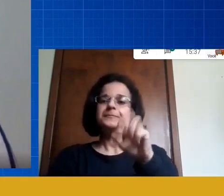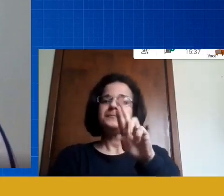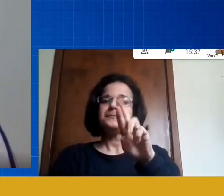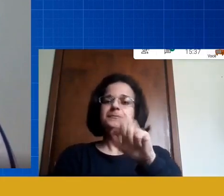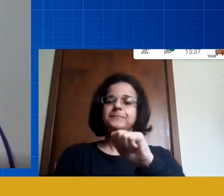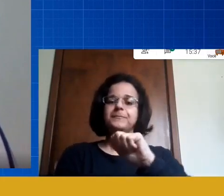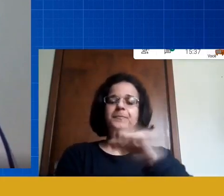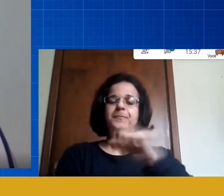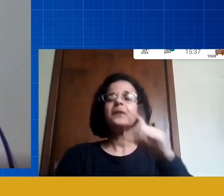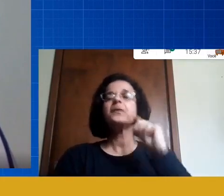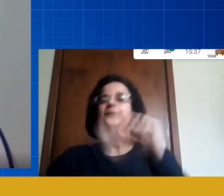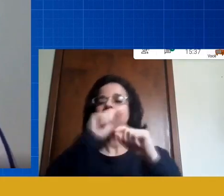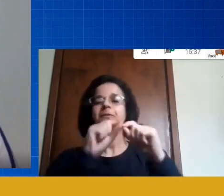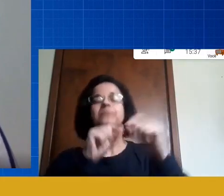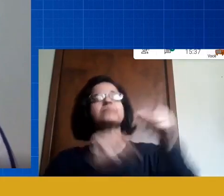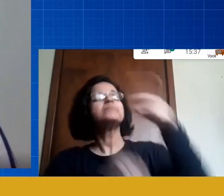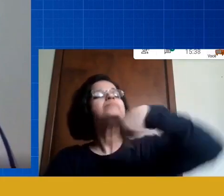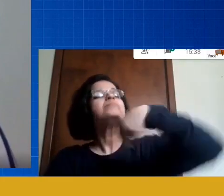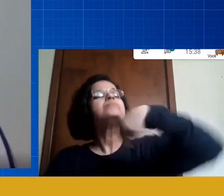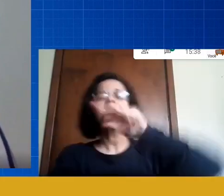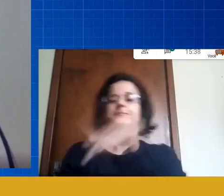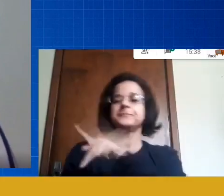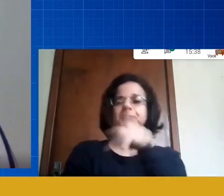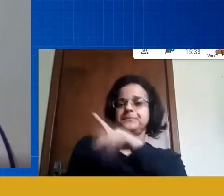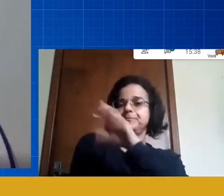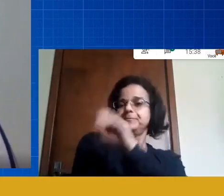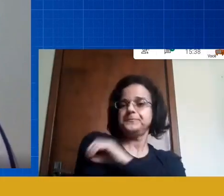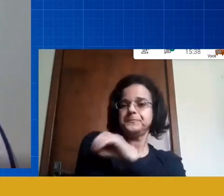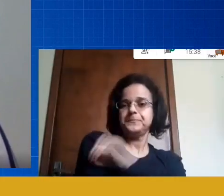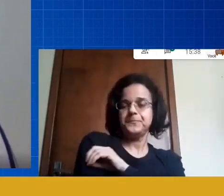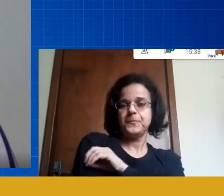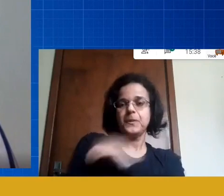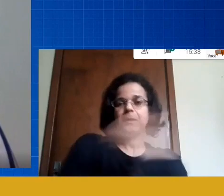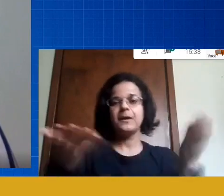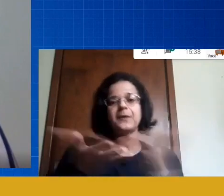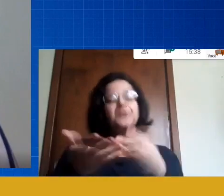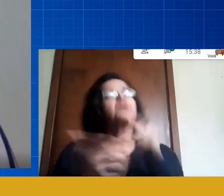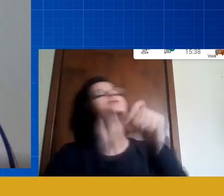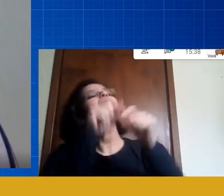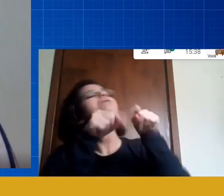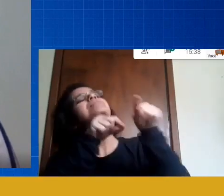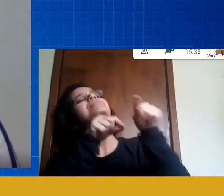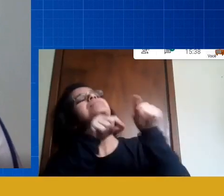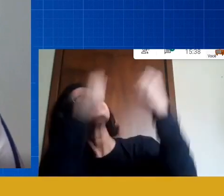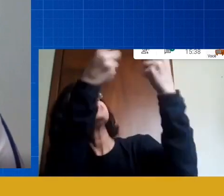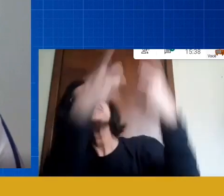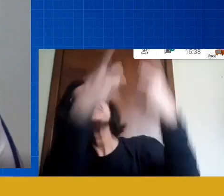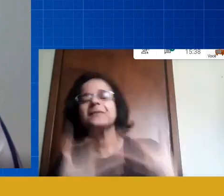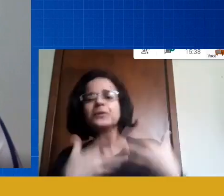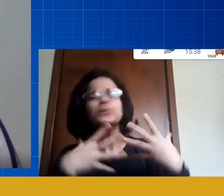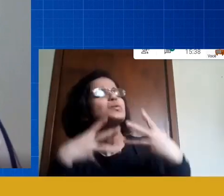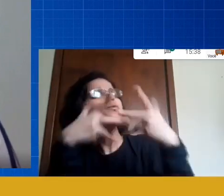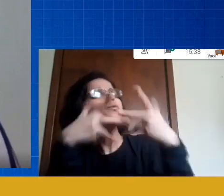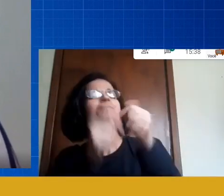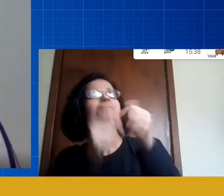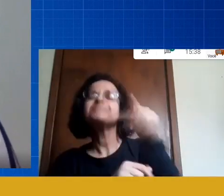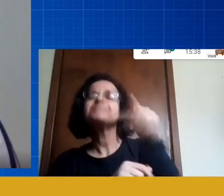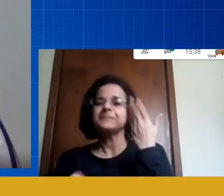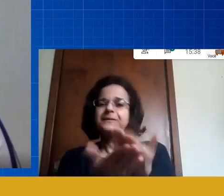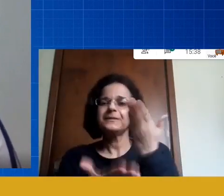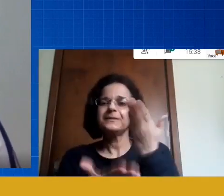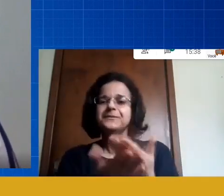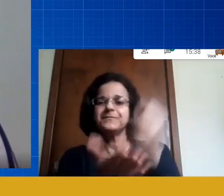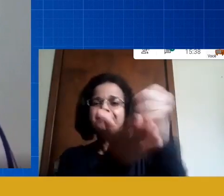infantil aos nossos educadores nesse momento aí suas considerações diante de tanto que você estudou diante de tanto que você contribuiu